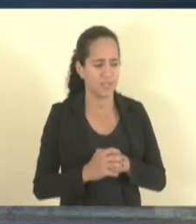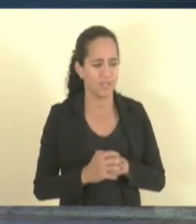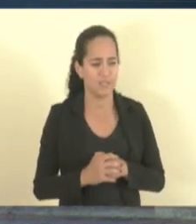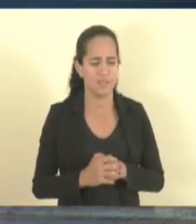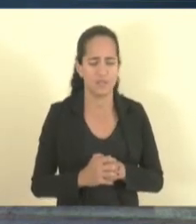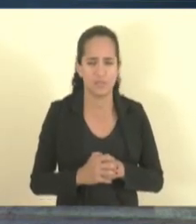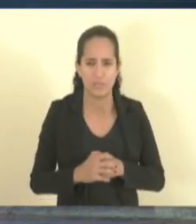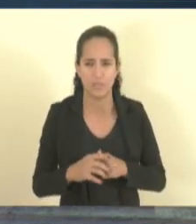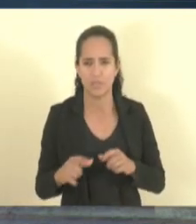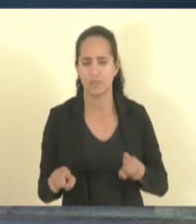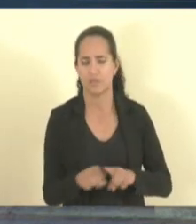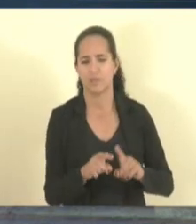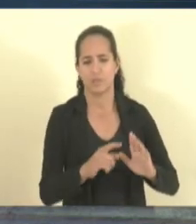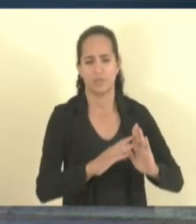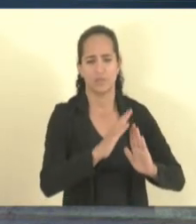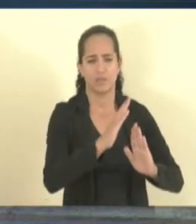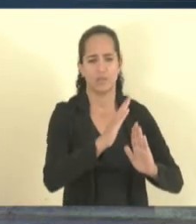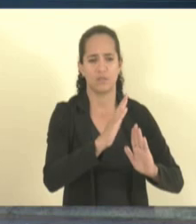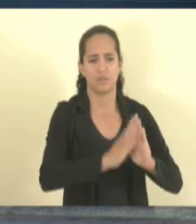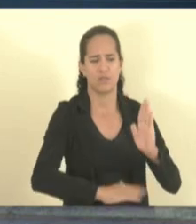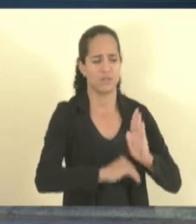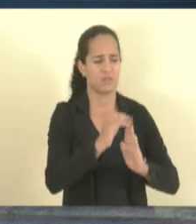Colatina e Linhares.